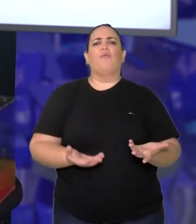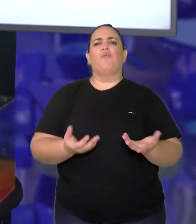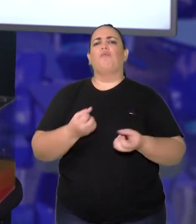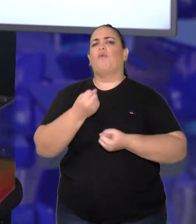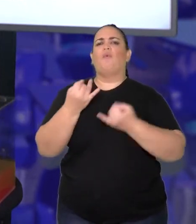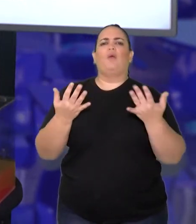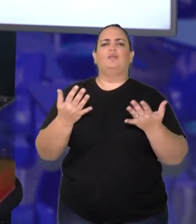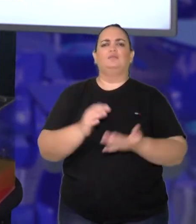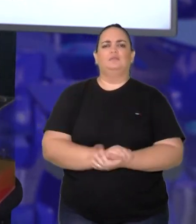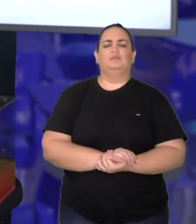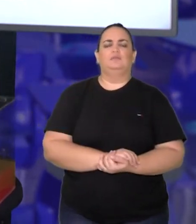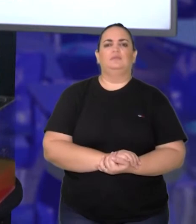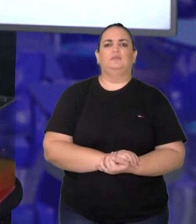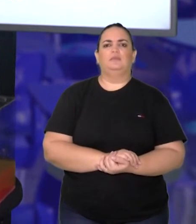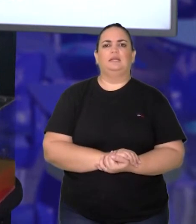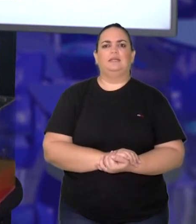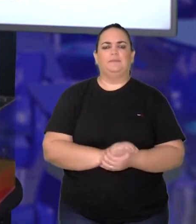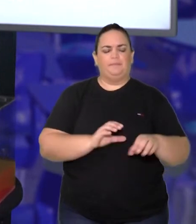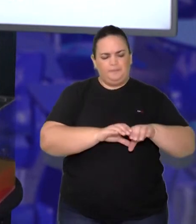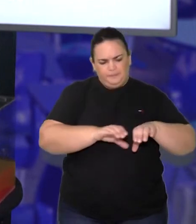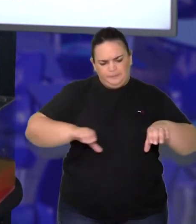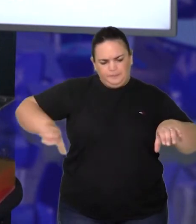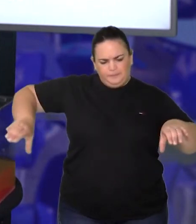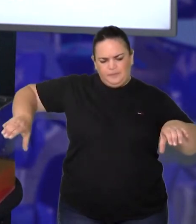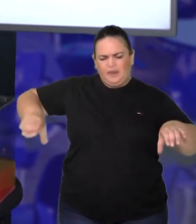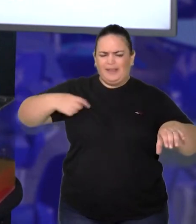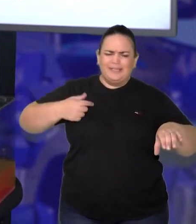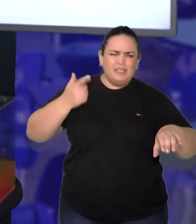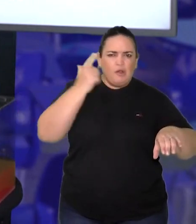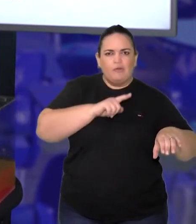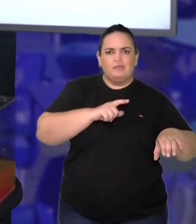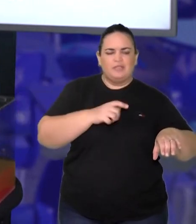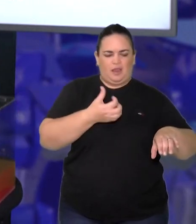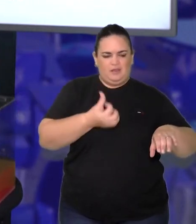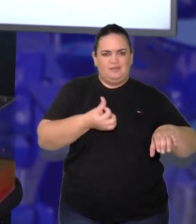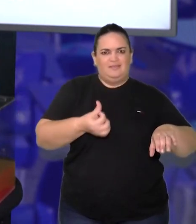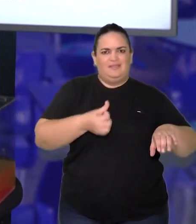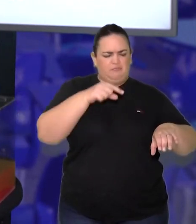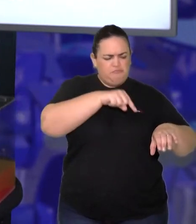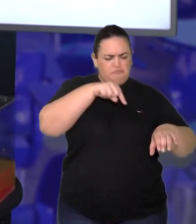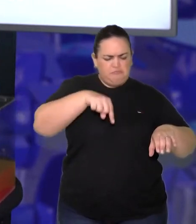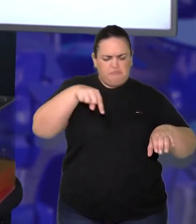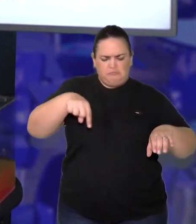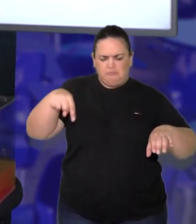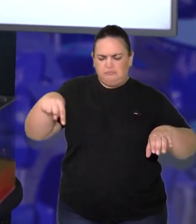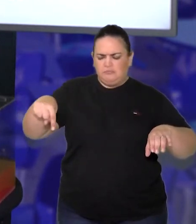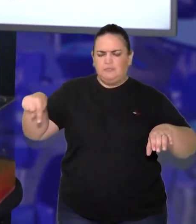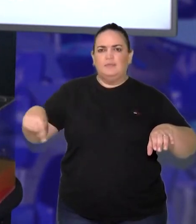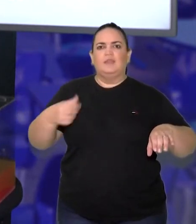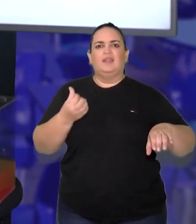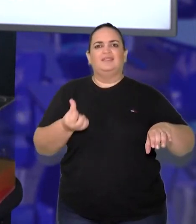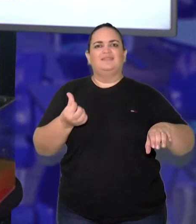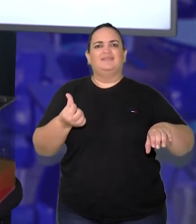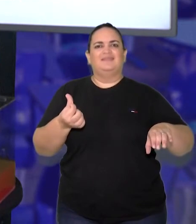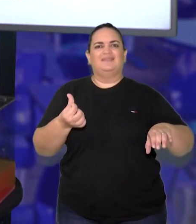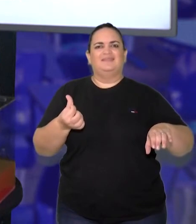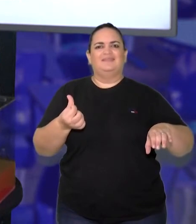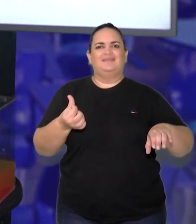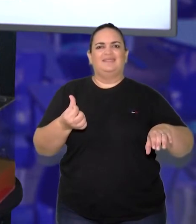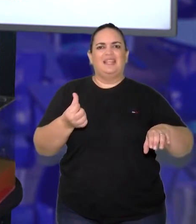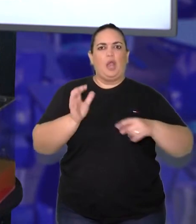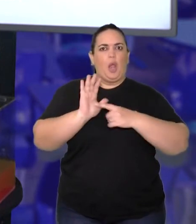alguns cubinhos. Então, temos ali seis cubinhos mostrando na distância do comprimento.